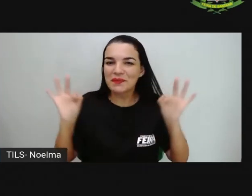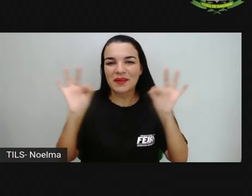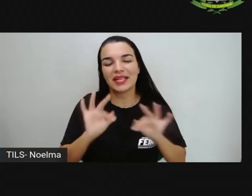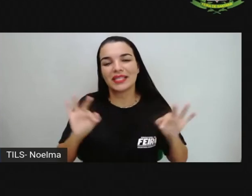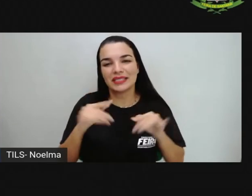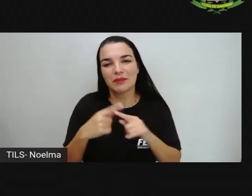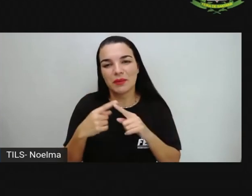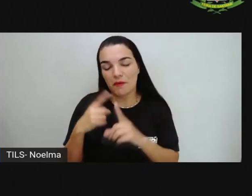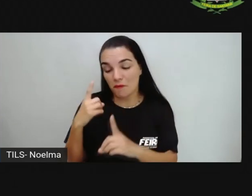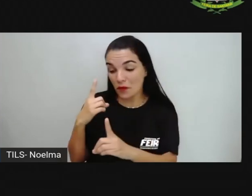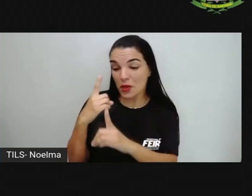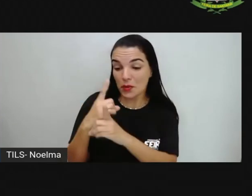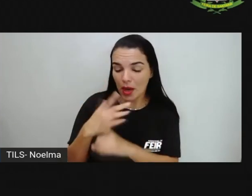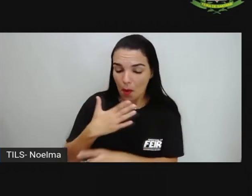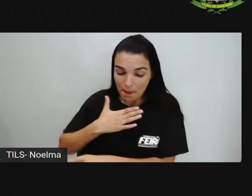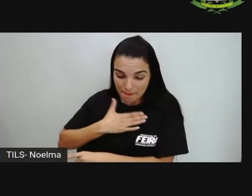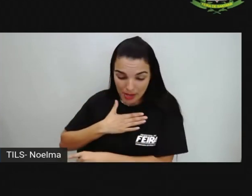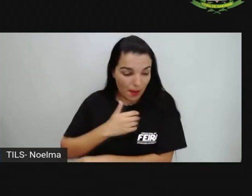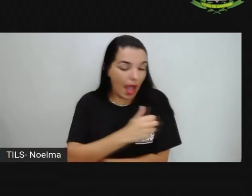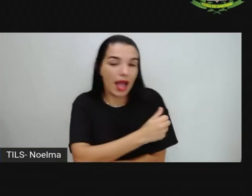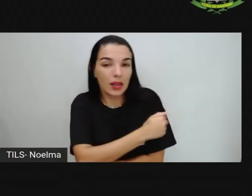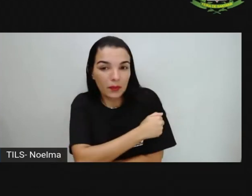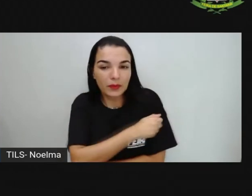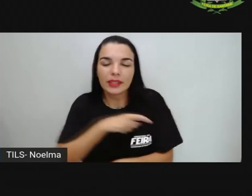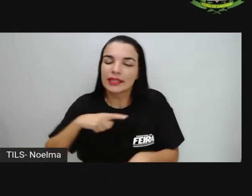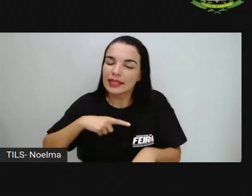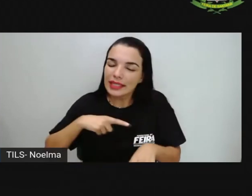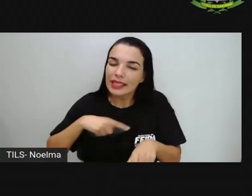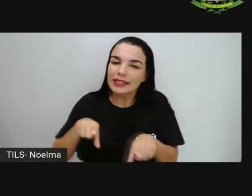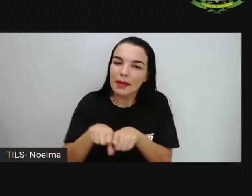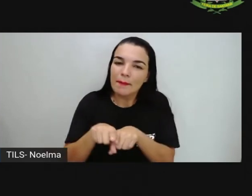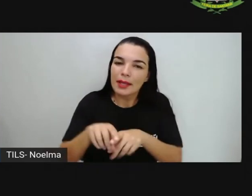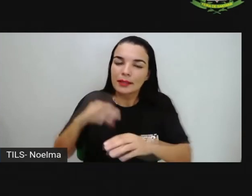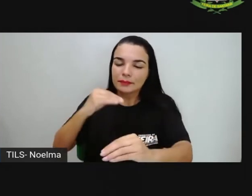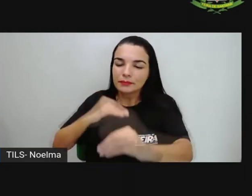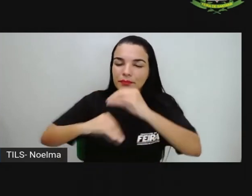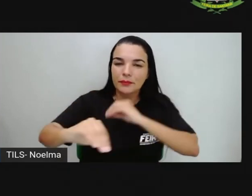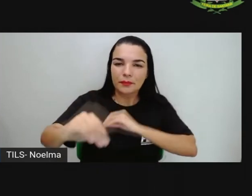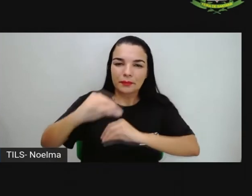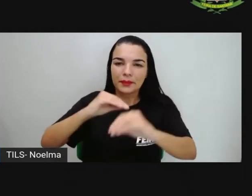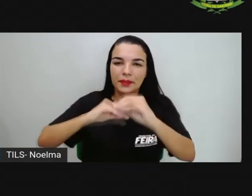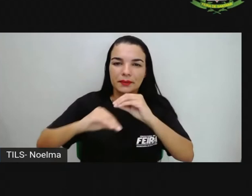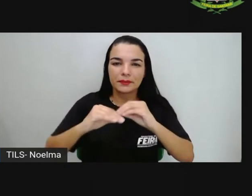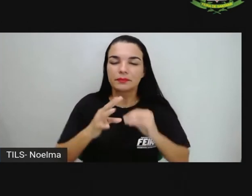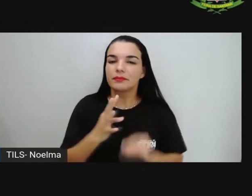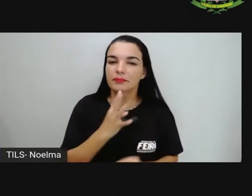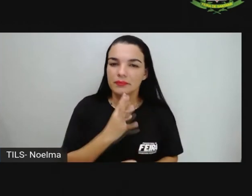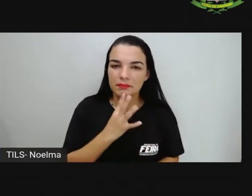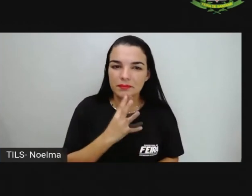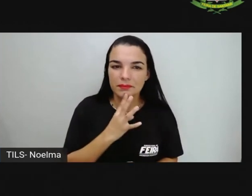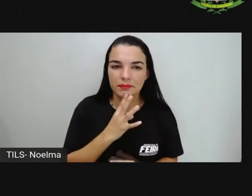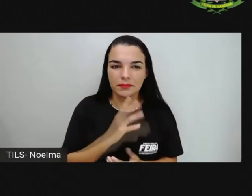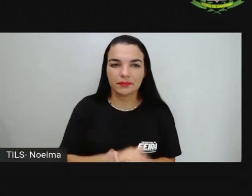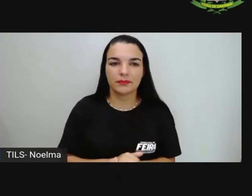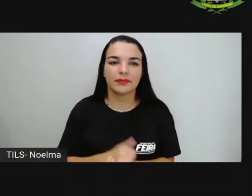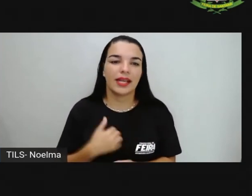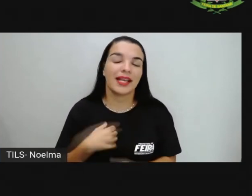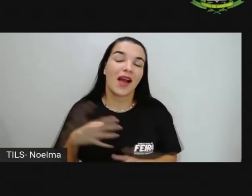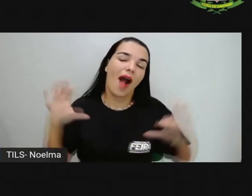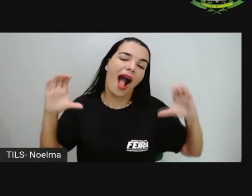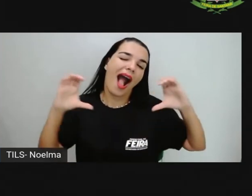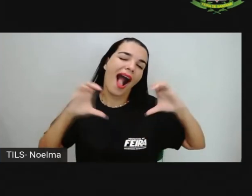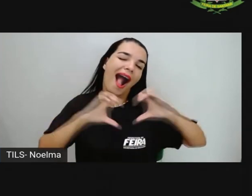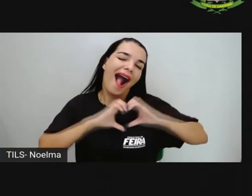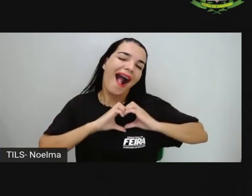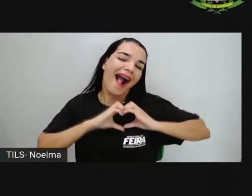poder compartilhar muito conhecimento. Então, eu me sinto muito feliz. E eu amo